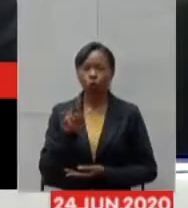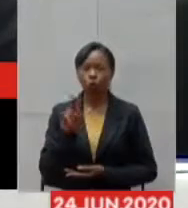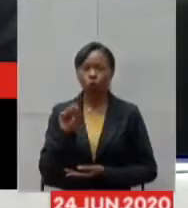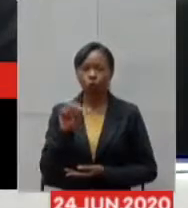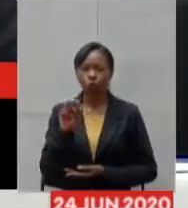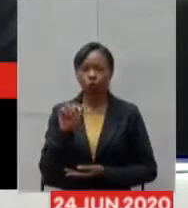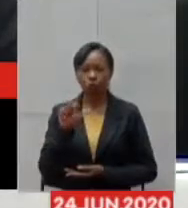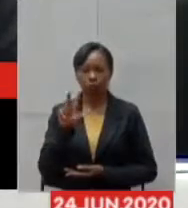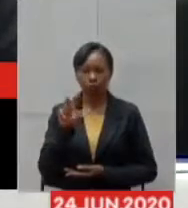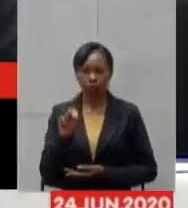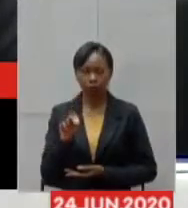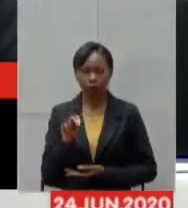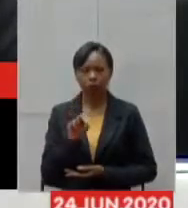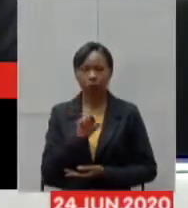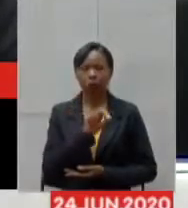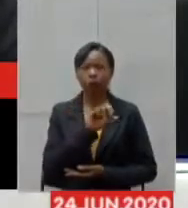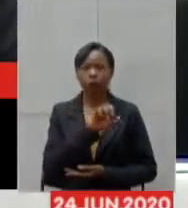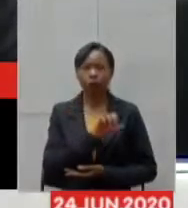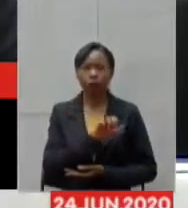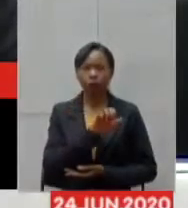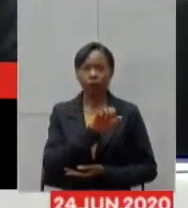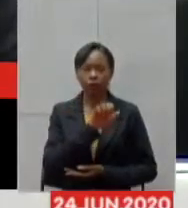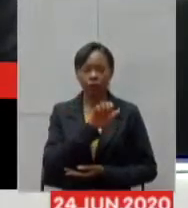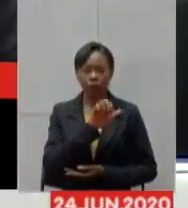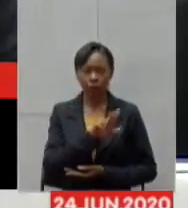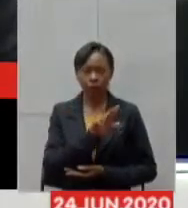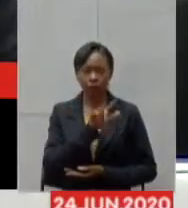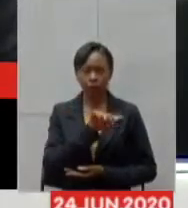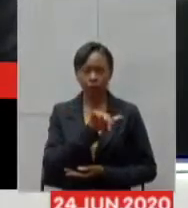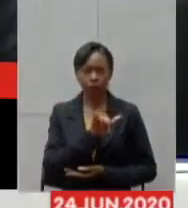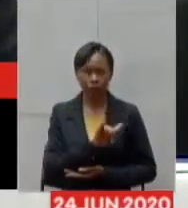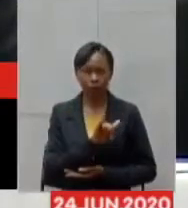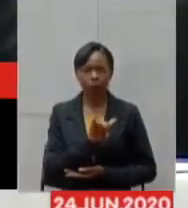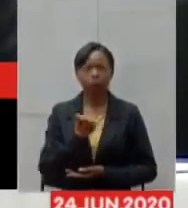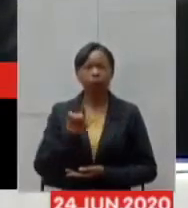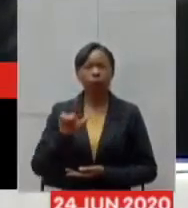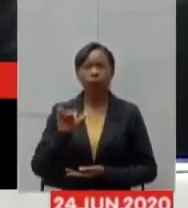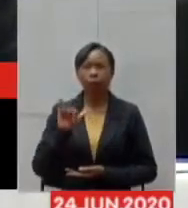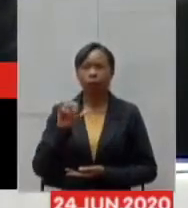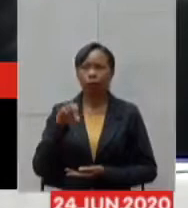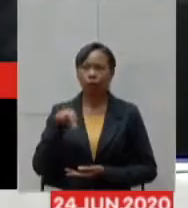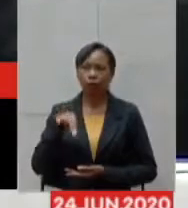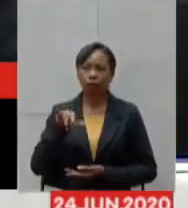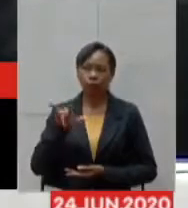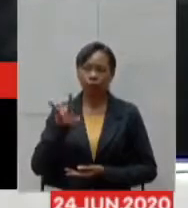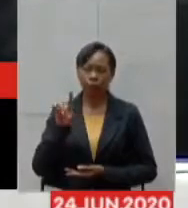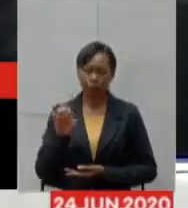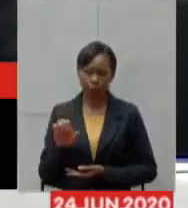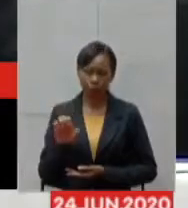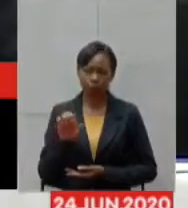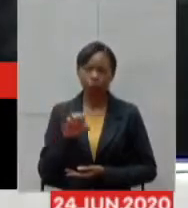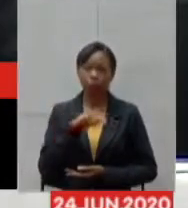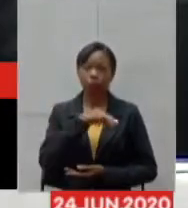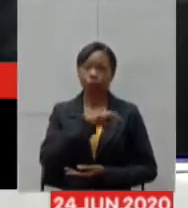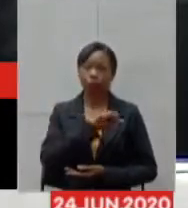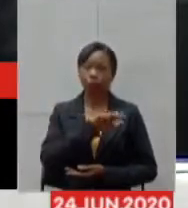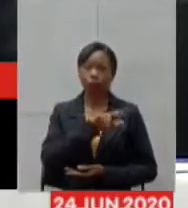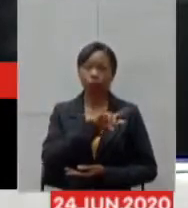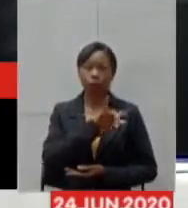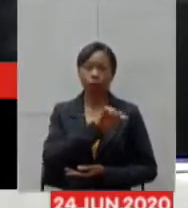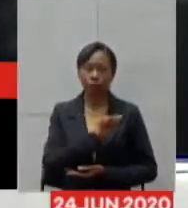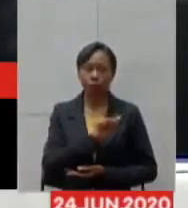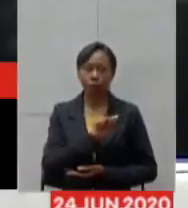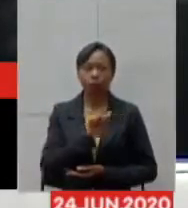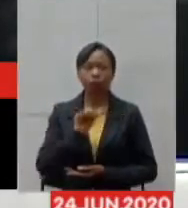Elita Arquínio e Inácio Franco, Leandro Genário, Leonidio Bolsas, Marília Campos, Mauro Tramonte,